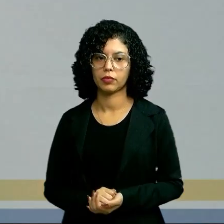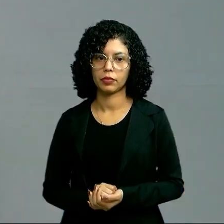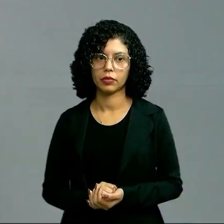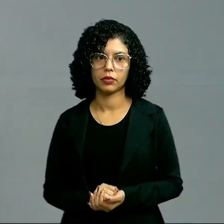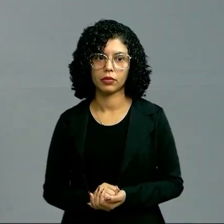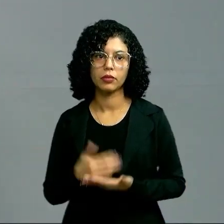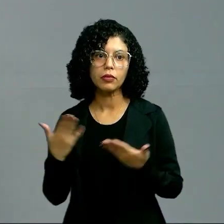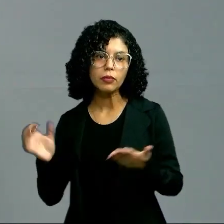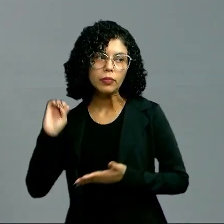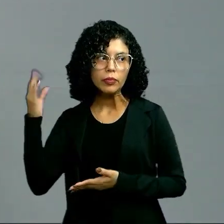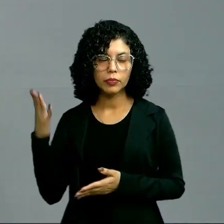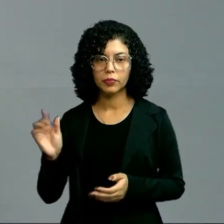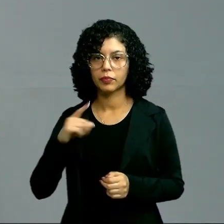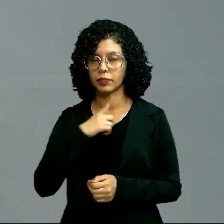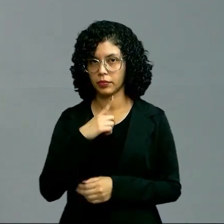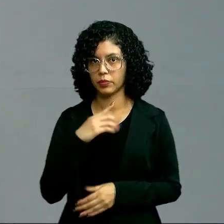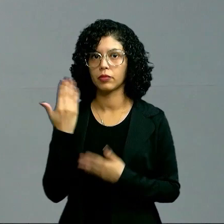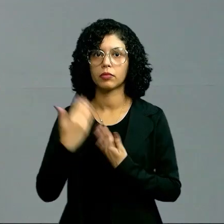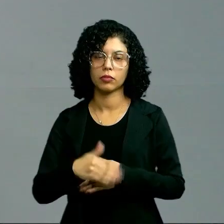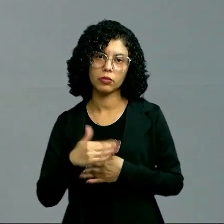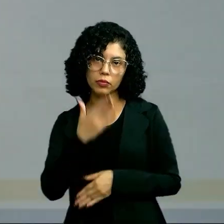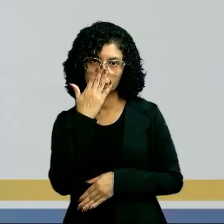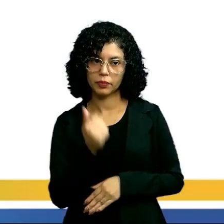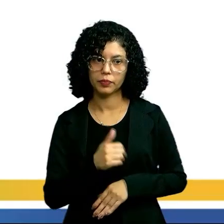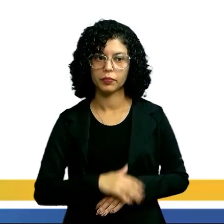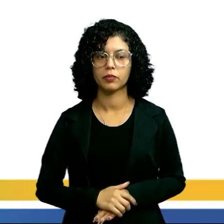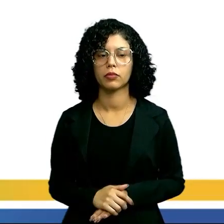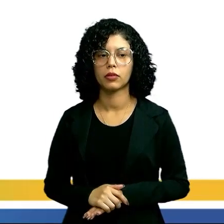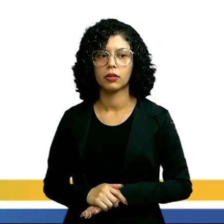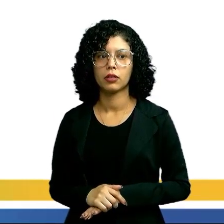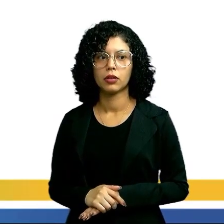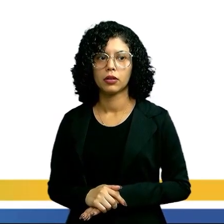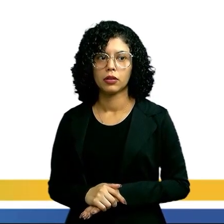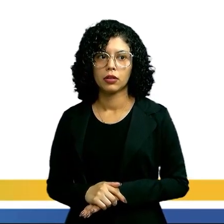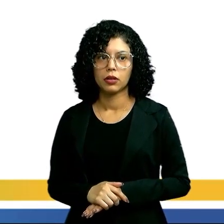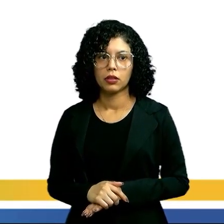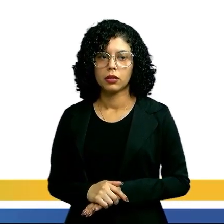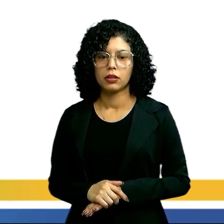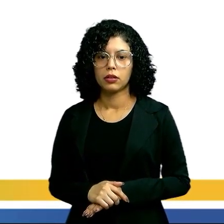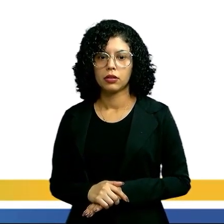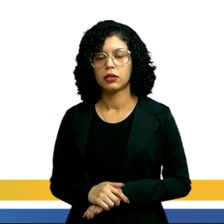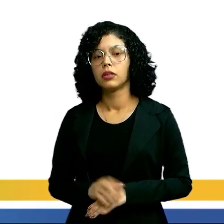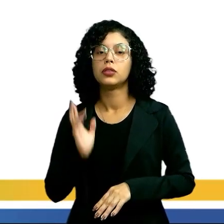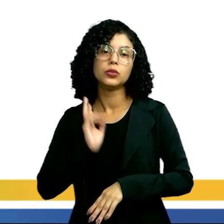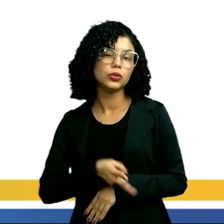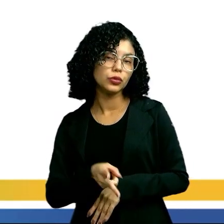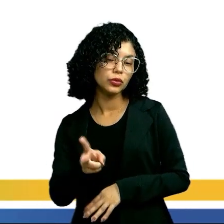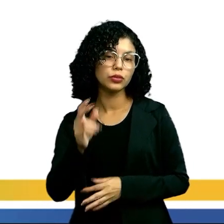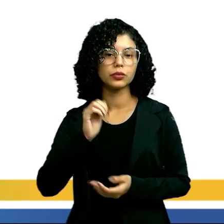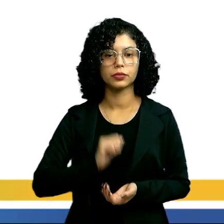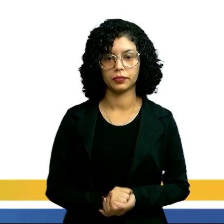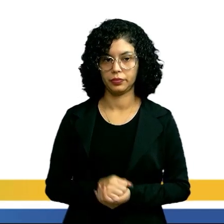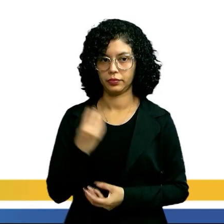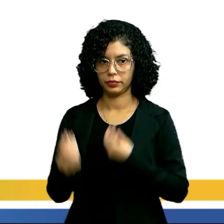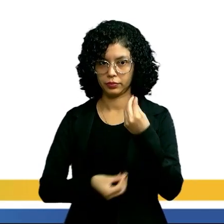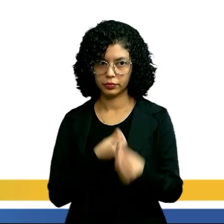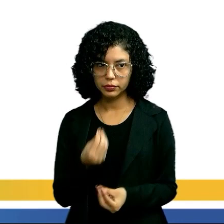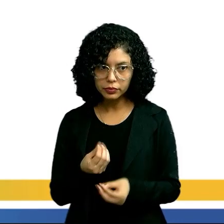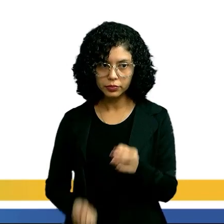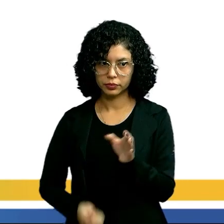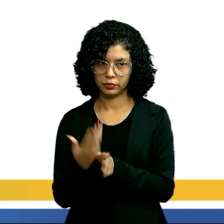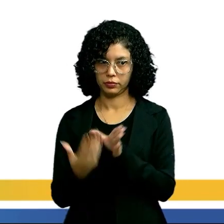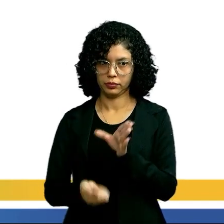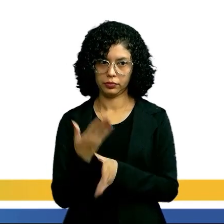respiração. Caso caia aí na sua prova, você vai saber, tá? E continuando aqui. Como é que é a